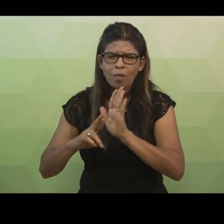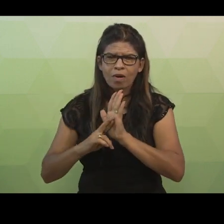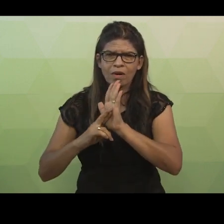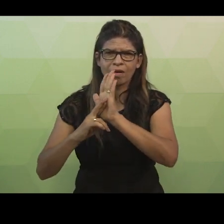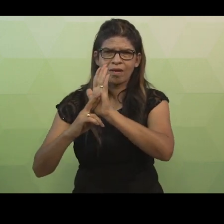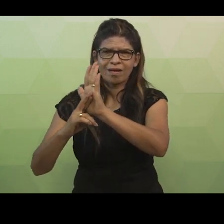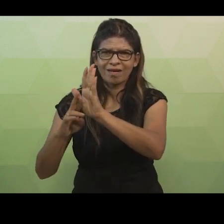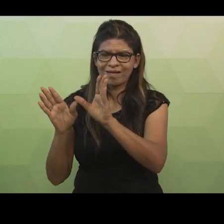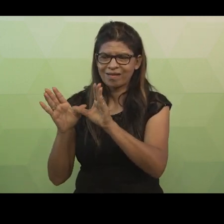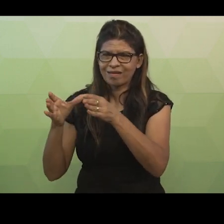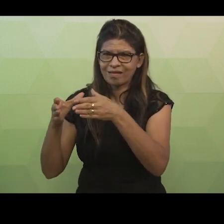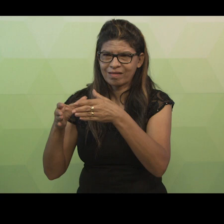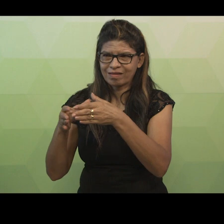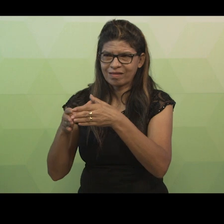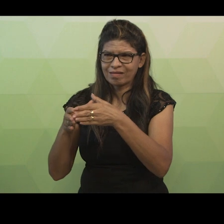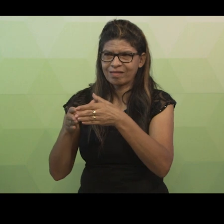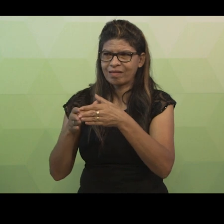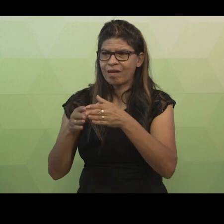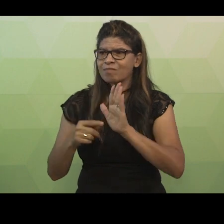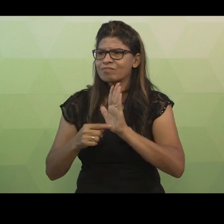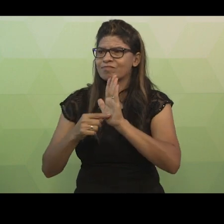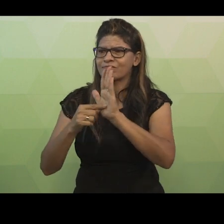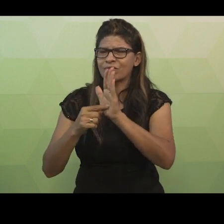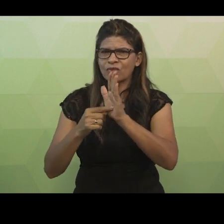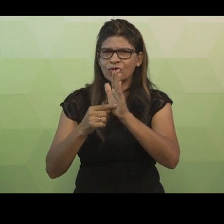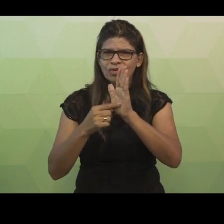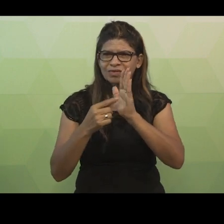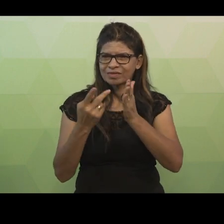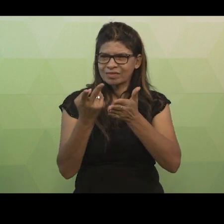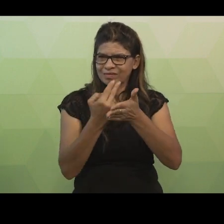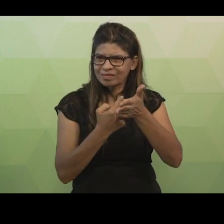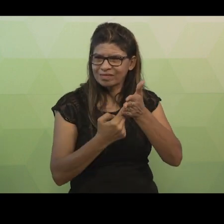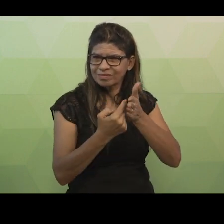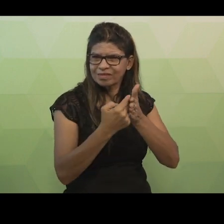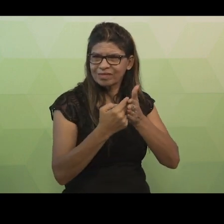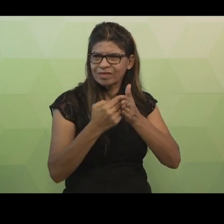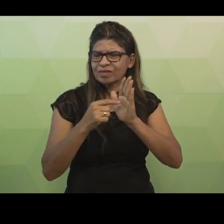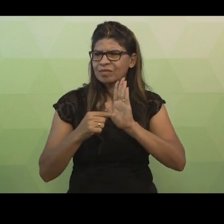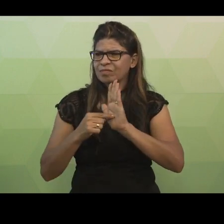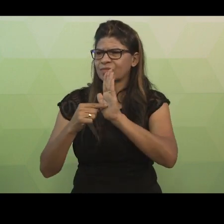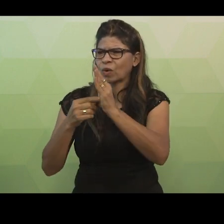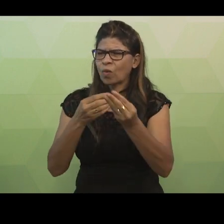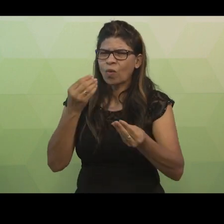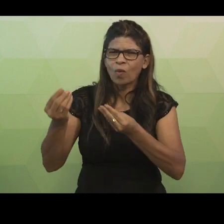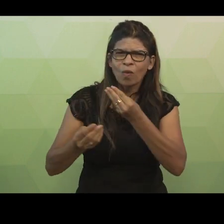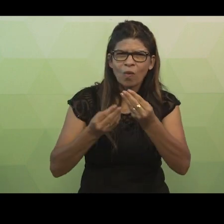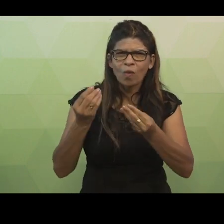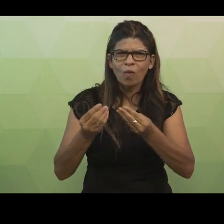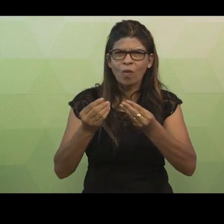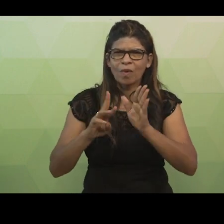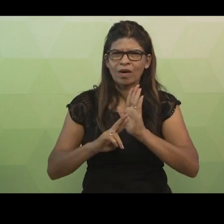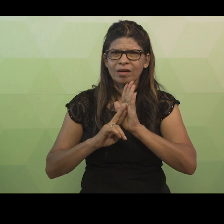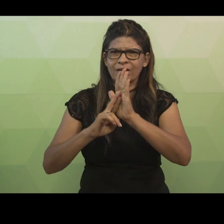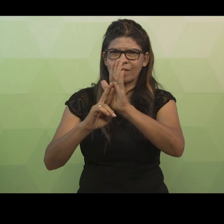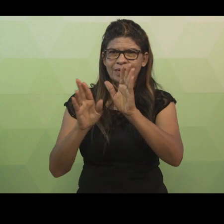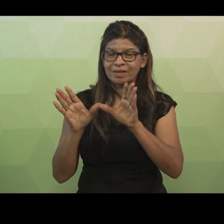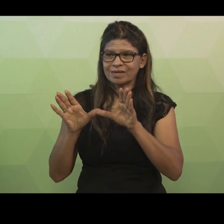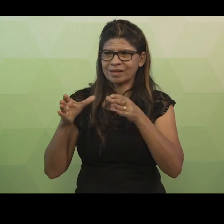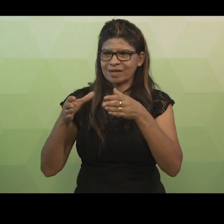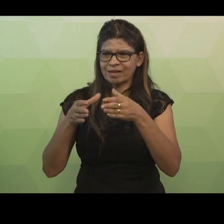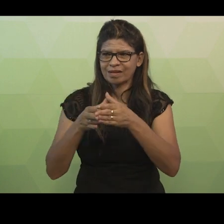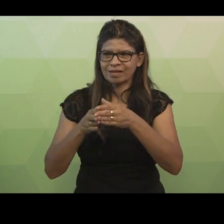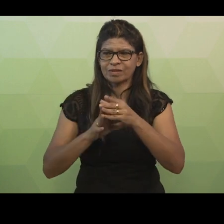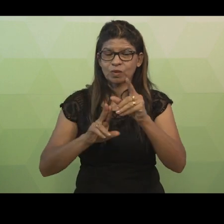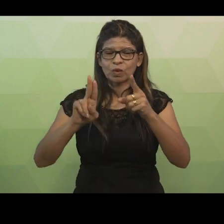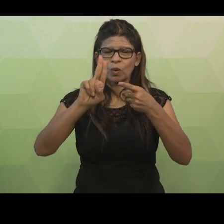Nessa figura, podemos relembrar que são utilizadas três partes para a representação gráfica de uma classe. O nome da classe,